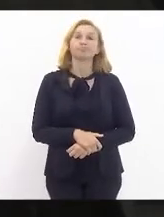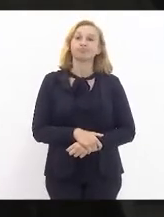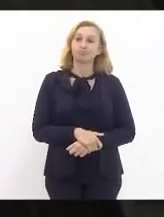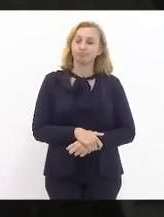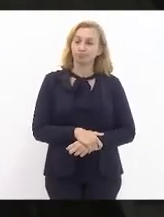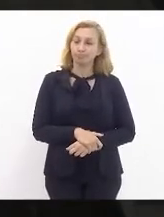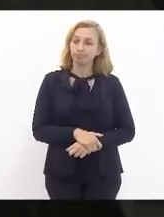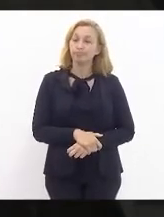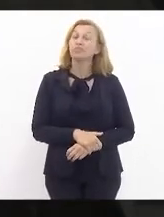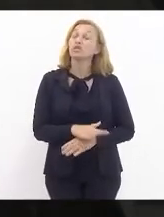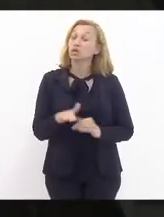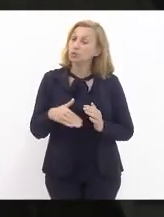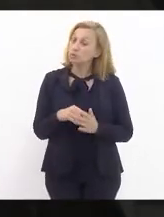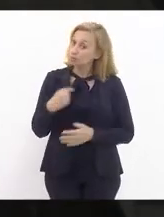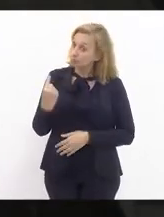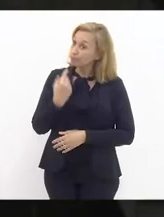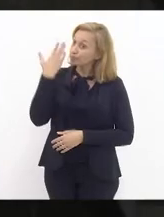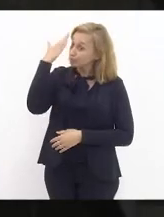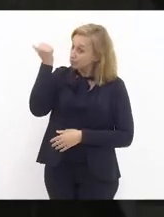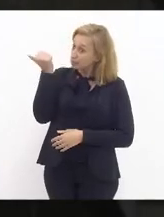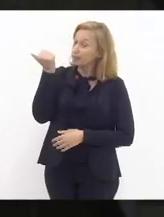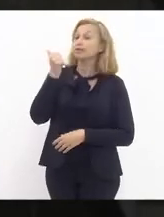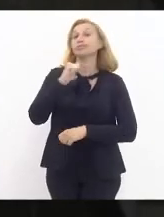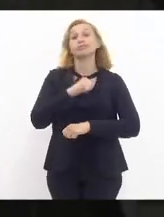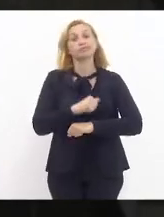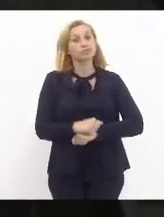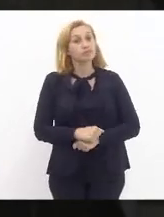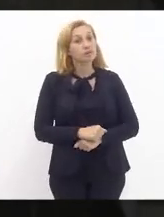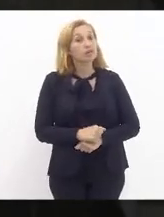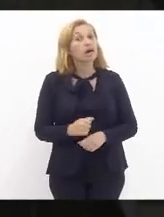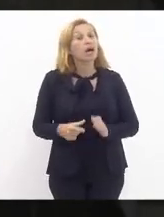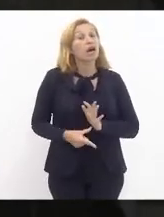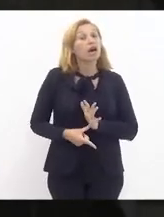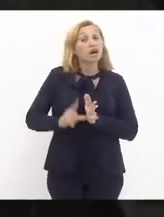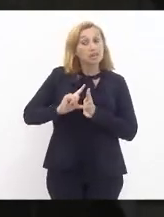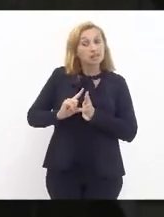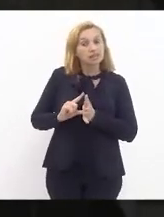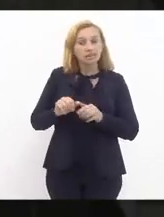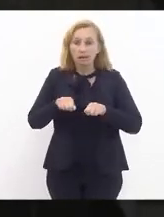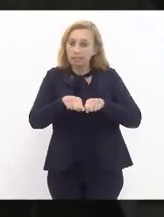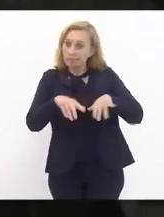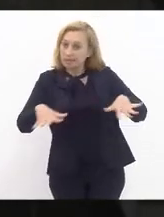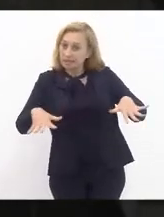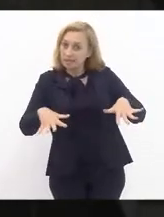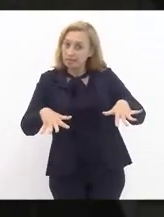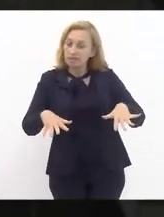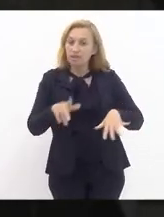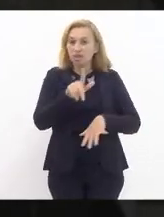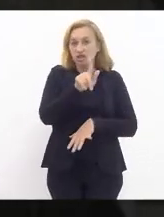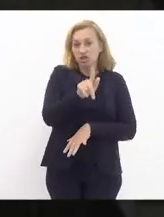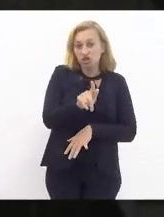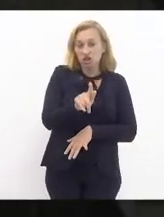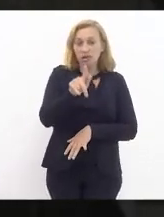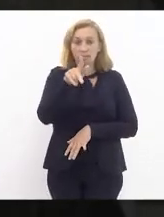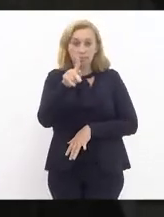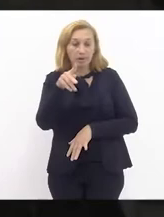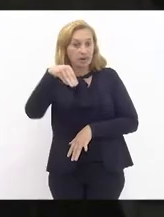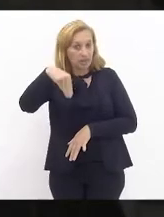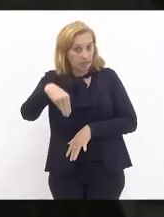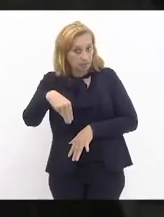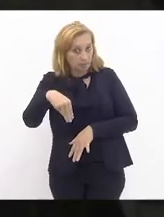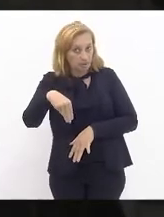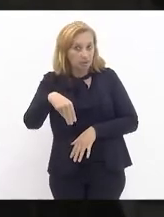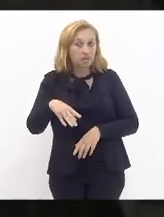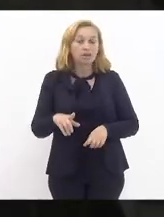e todos nós sabemos que até antes da pandemia o IGPM e